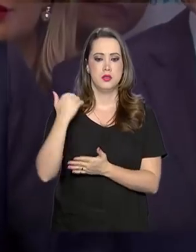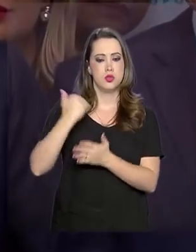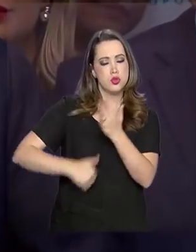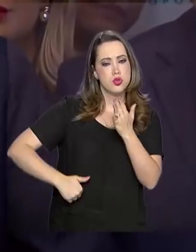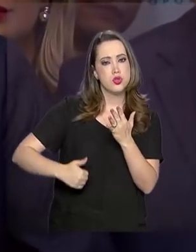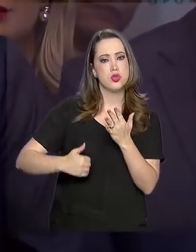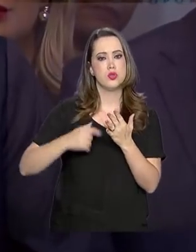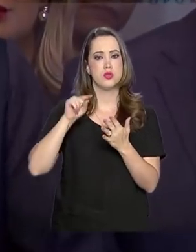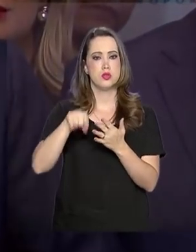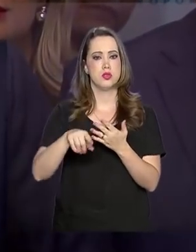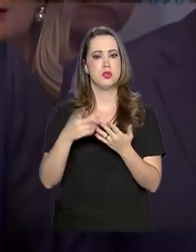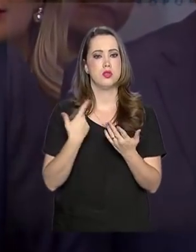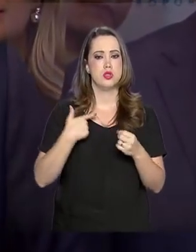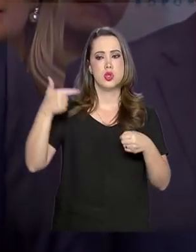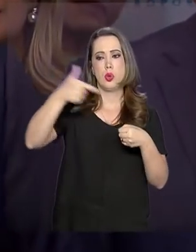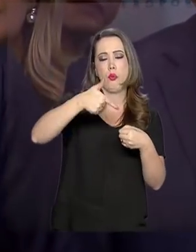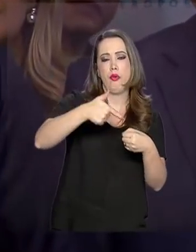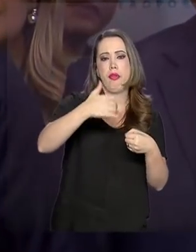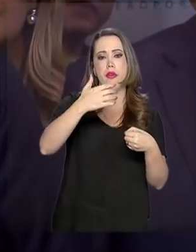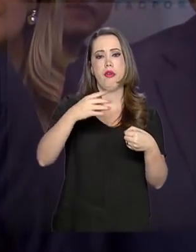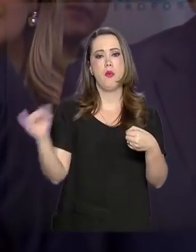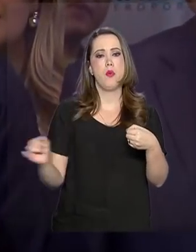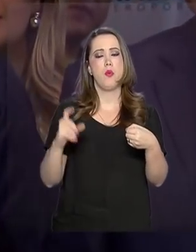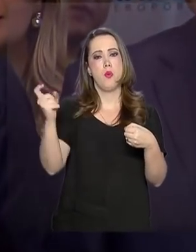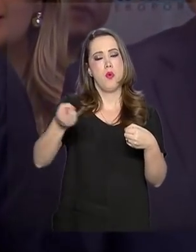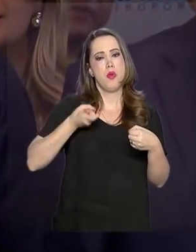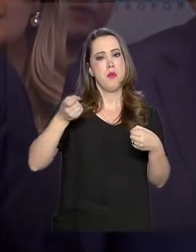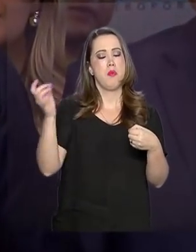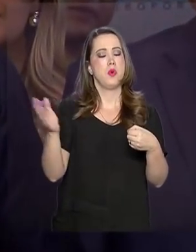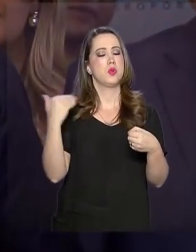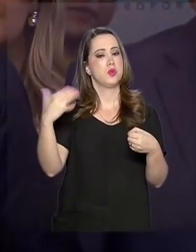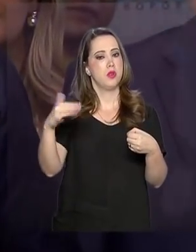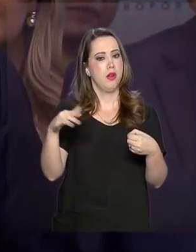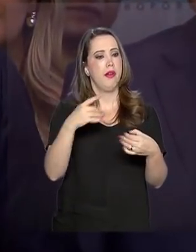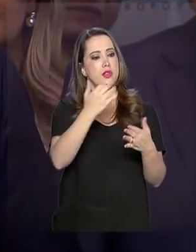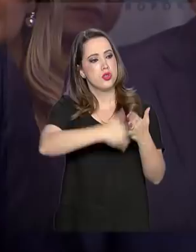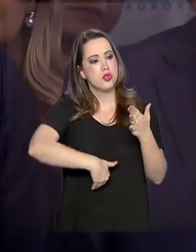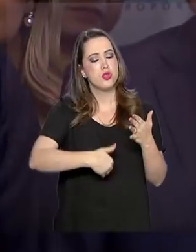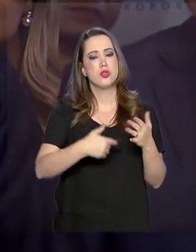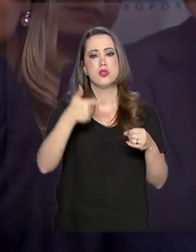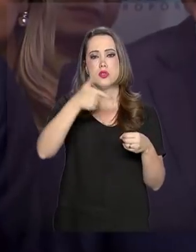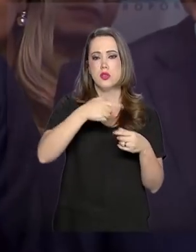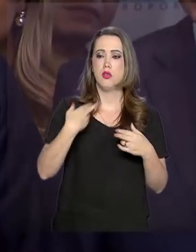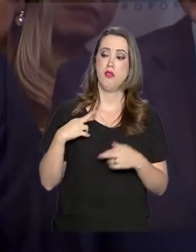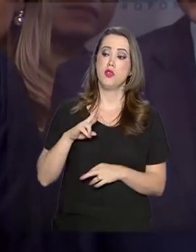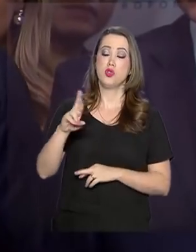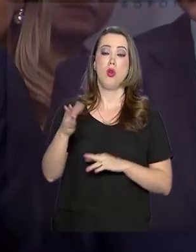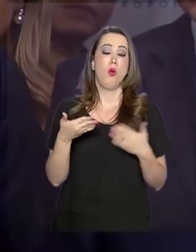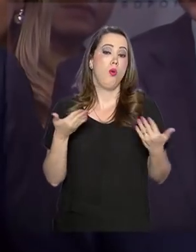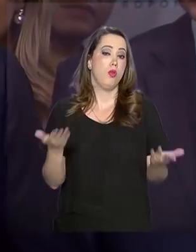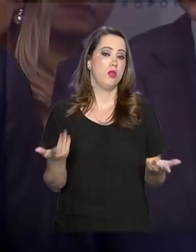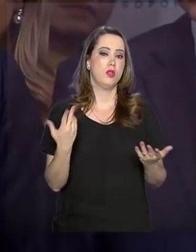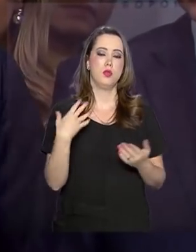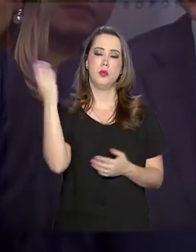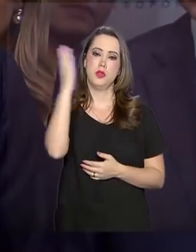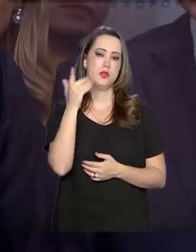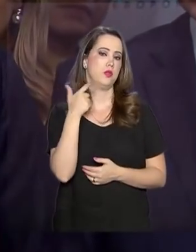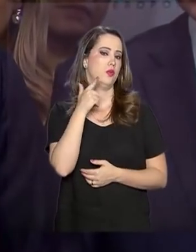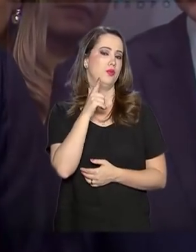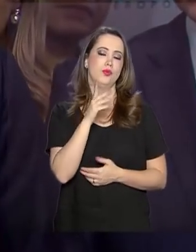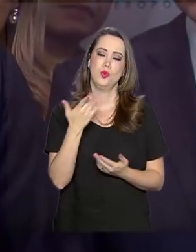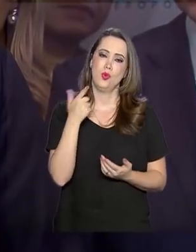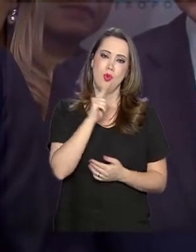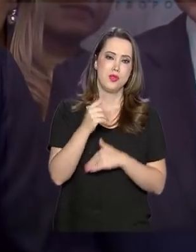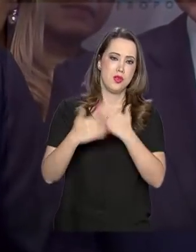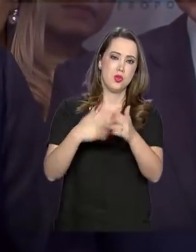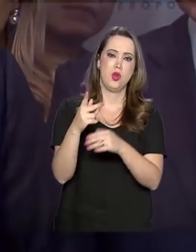fácil da bomba do posto de combustível, nós temos que ver de quem é a responsabilidade que o Brasil não pode continuar com essa política de